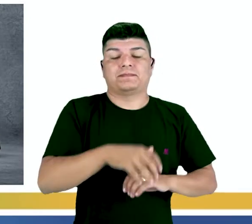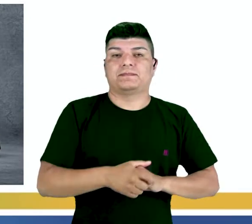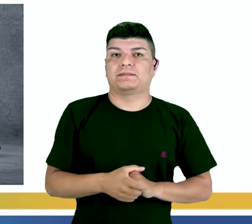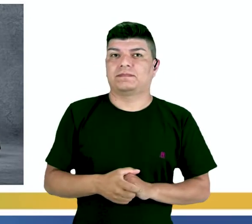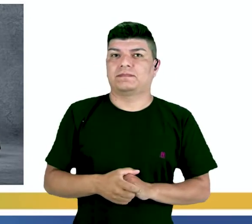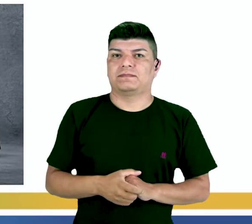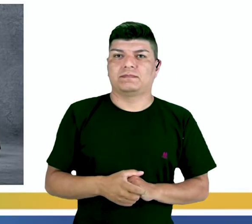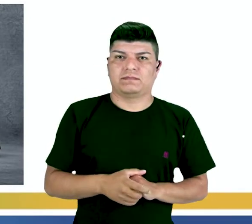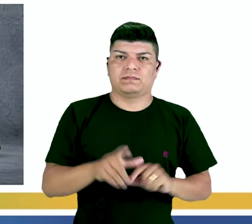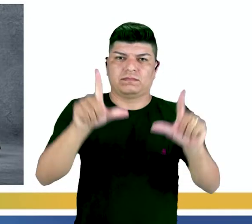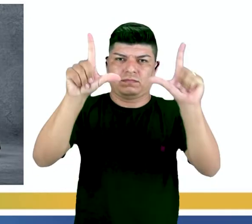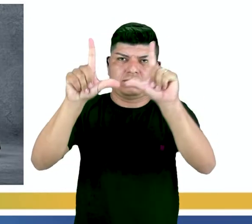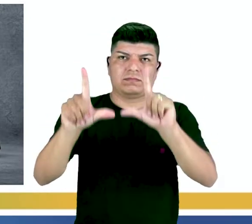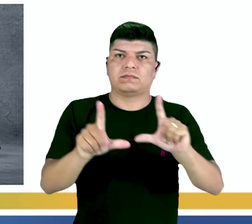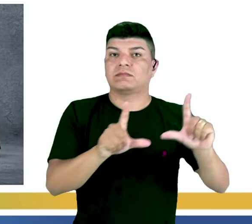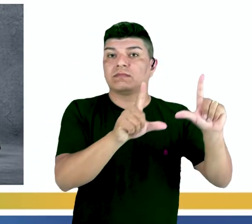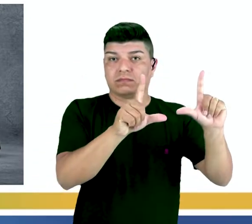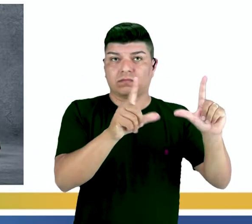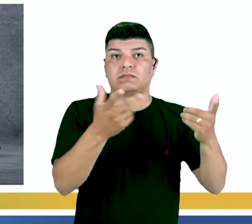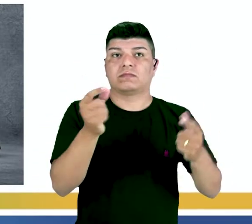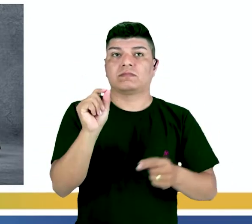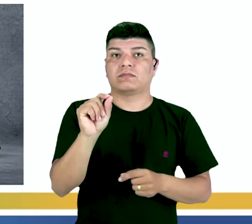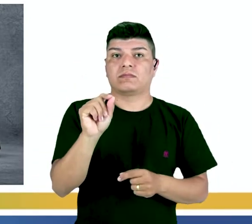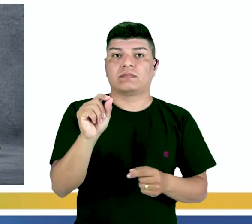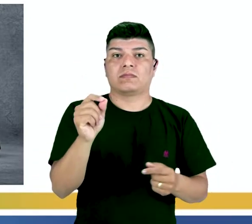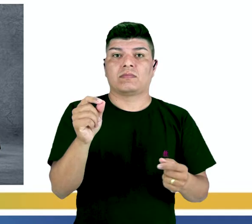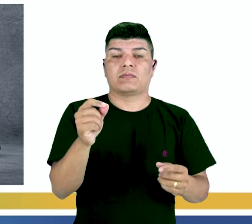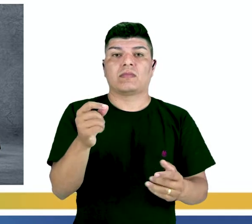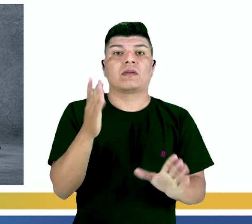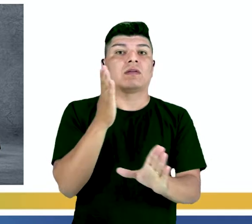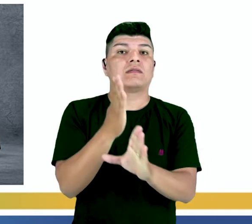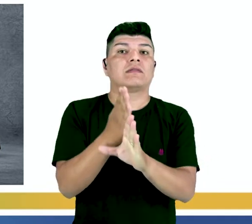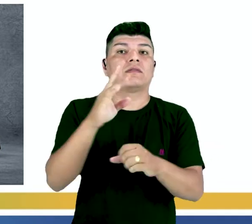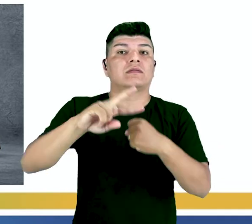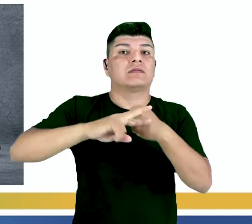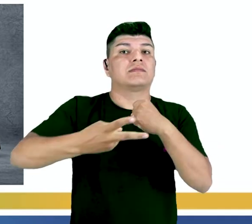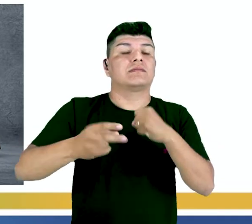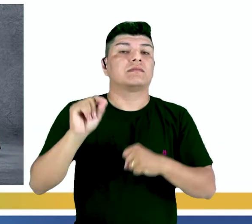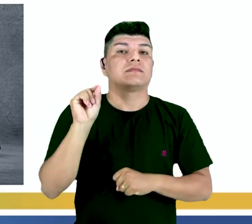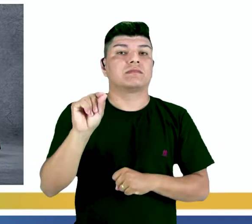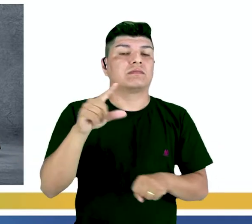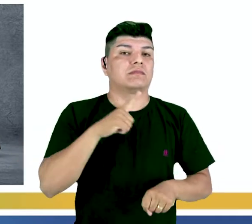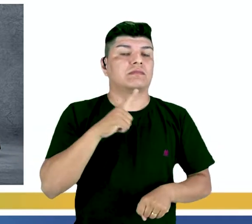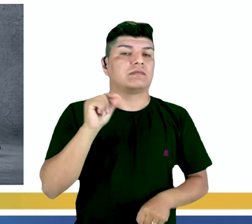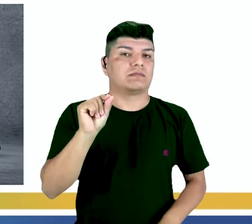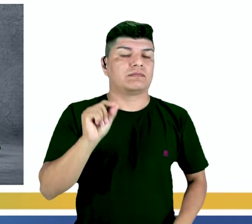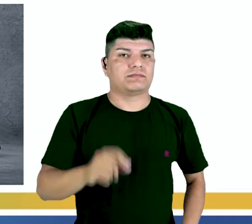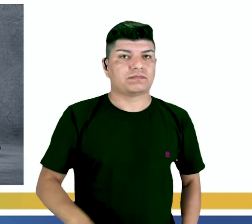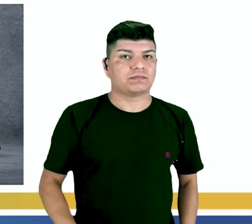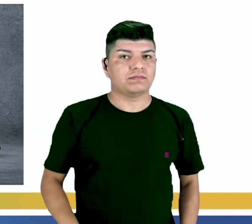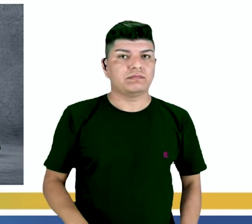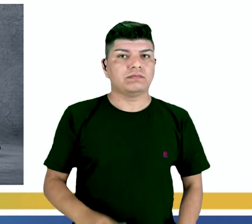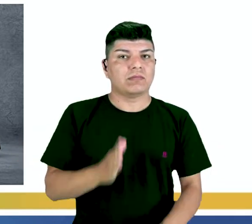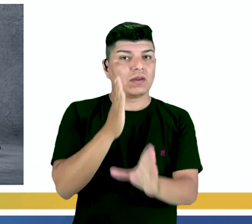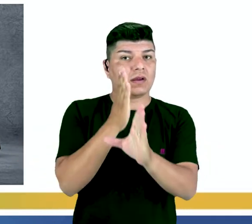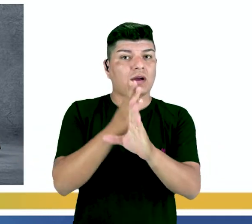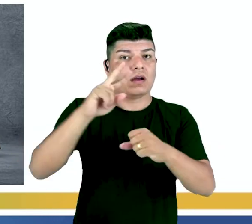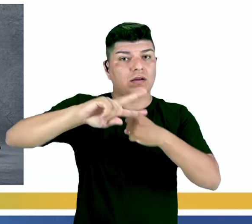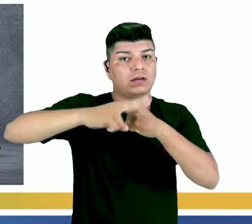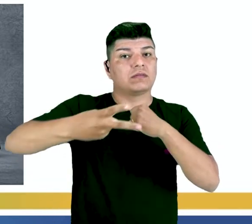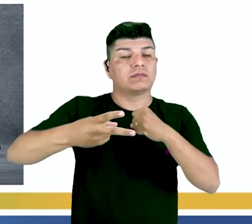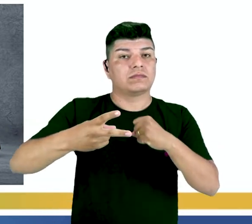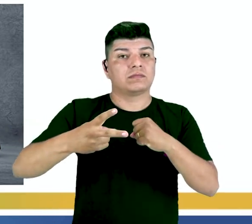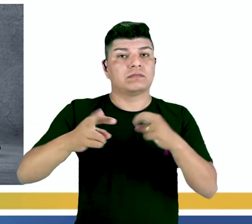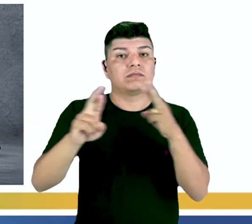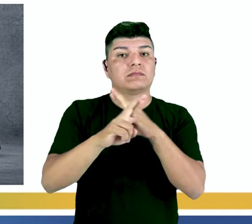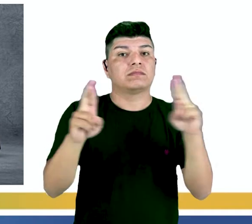de sequência e fatos, em relação a causa e consequência, nós temos o quê? A causa e a consequência